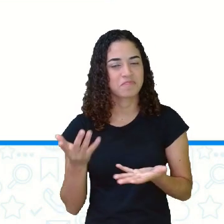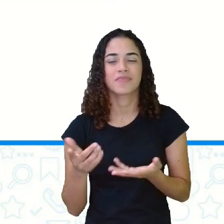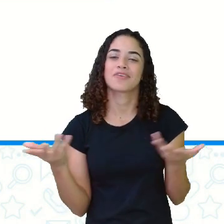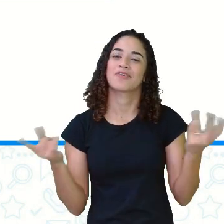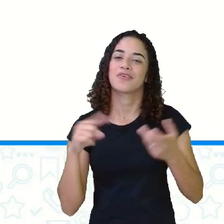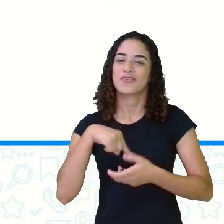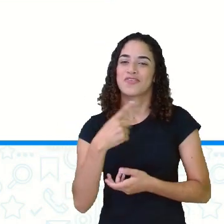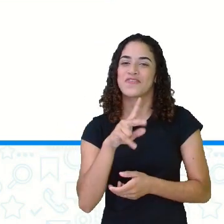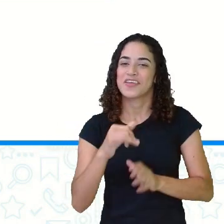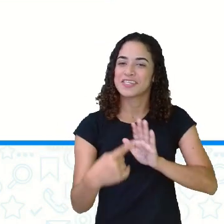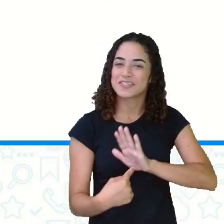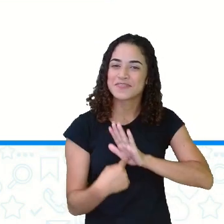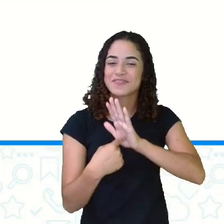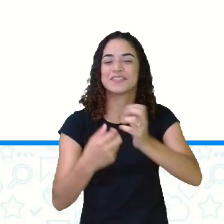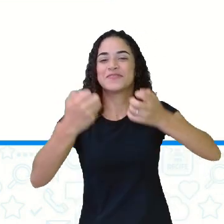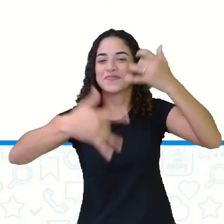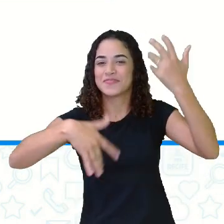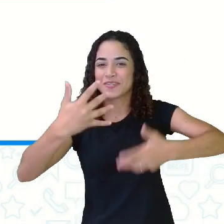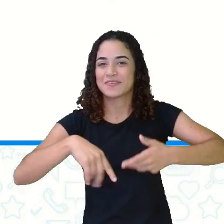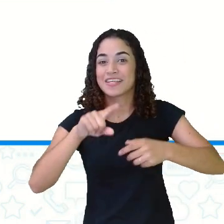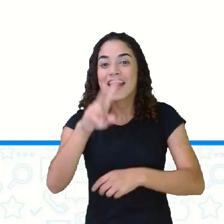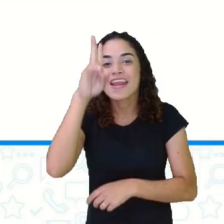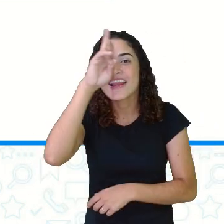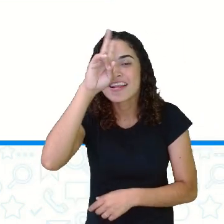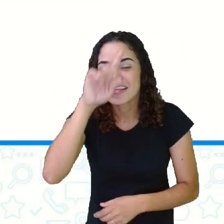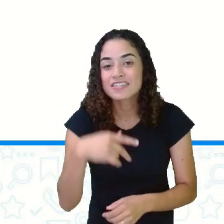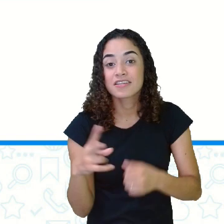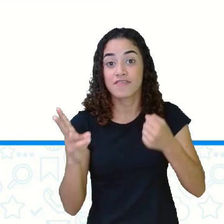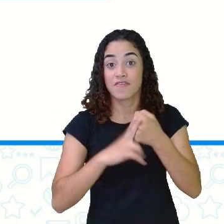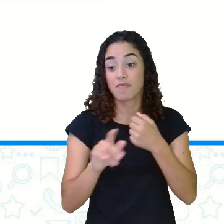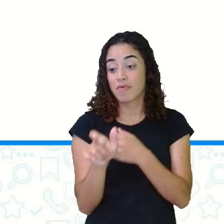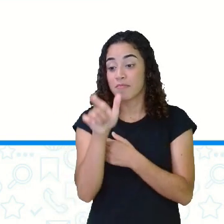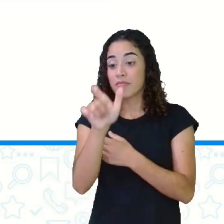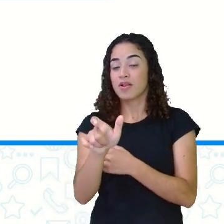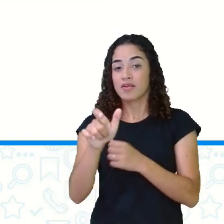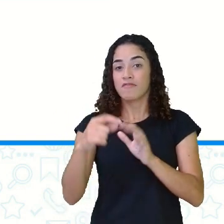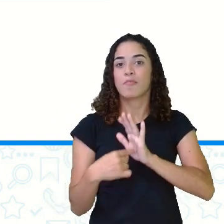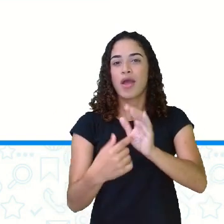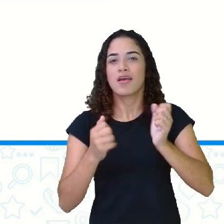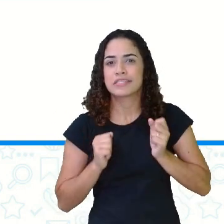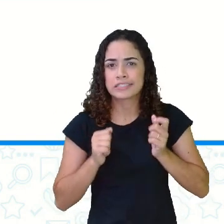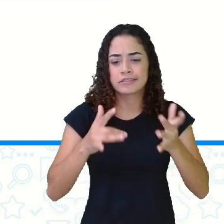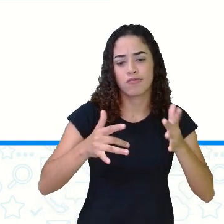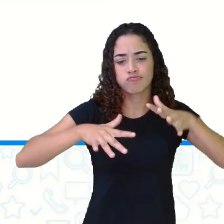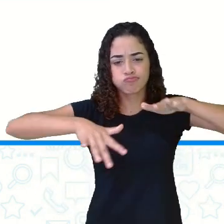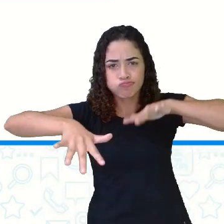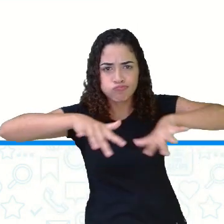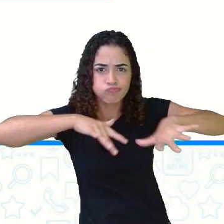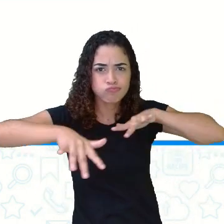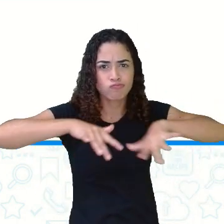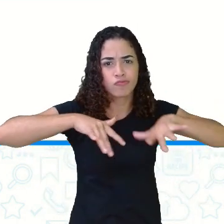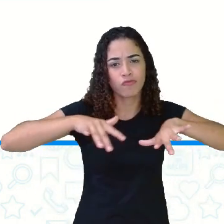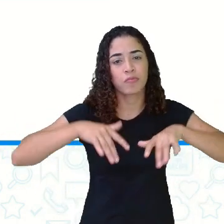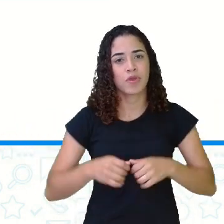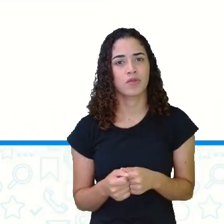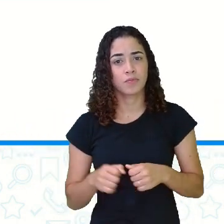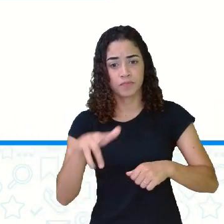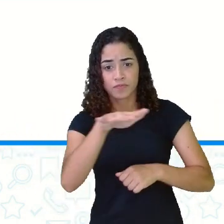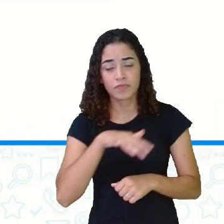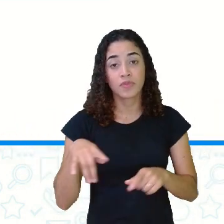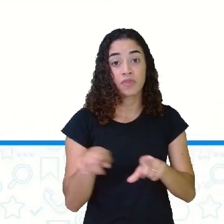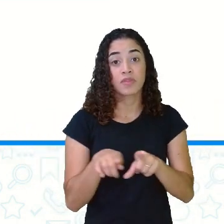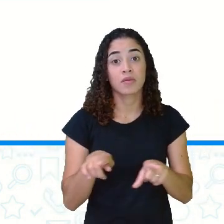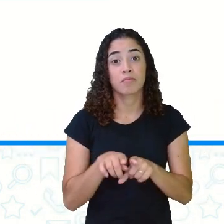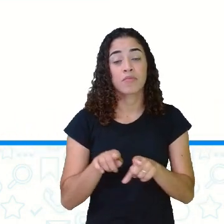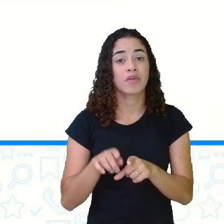aqui, para você lembrar. Verbo é aquela palavra que vai indicar ação, movimento, estado, ou um